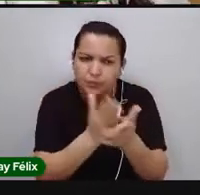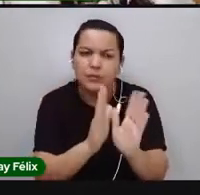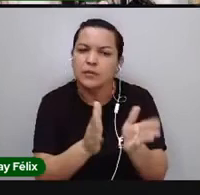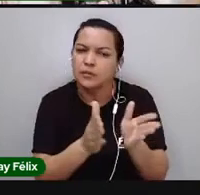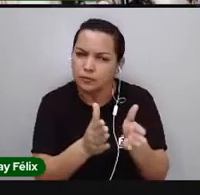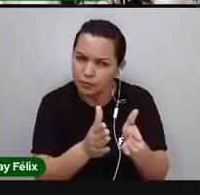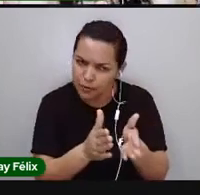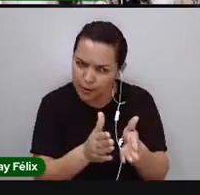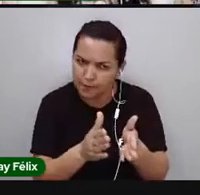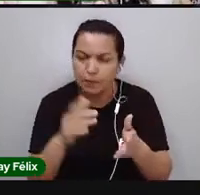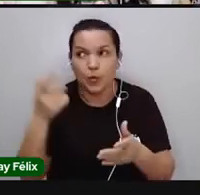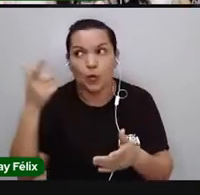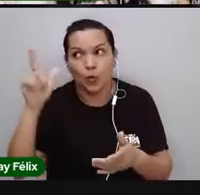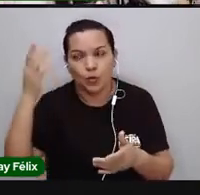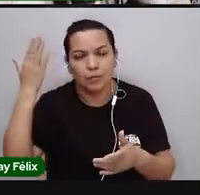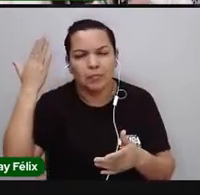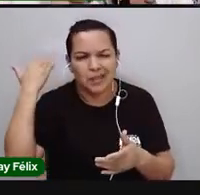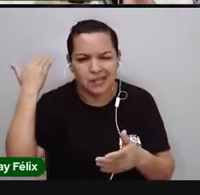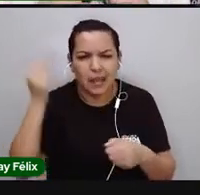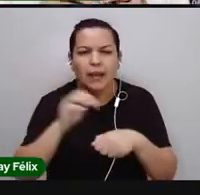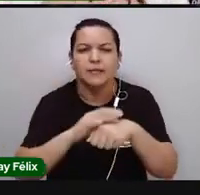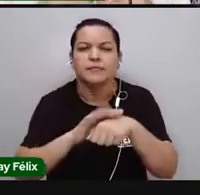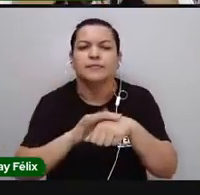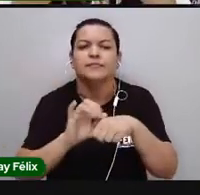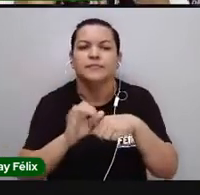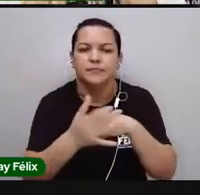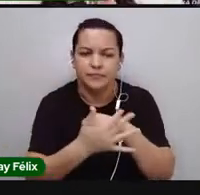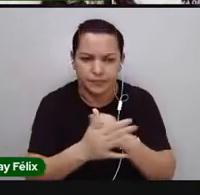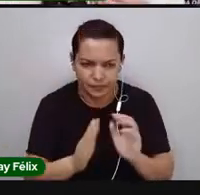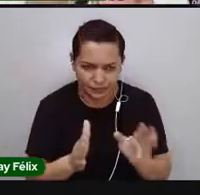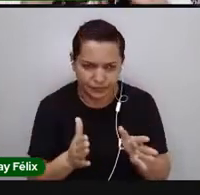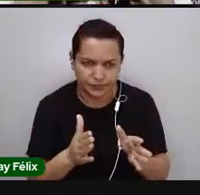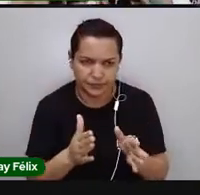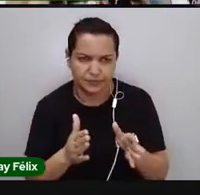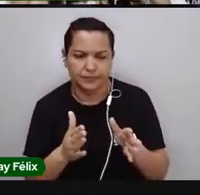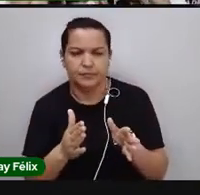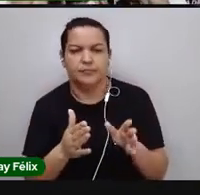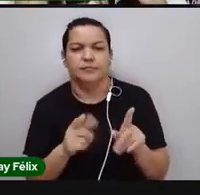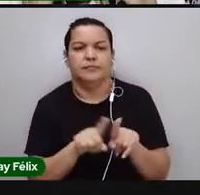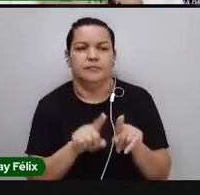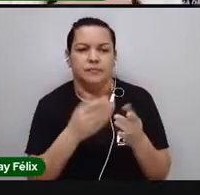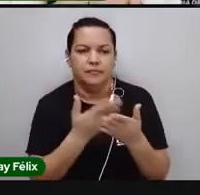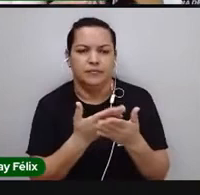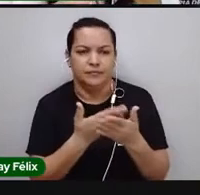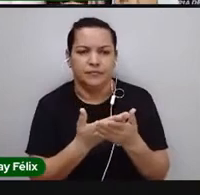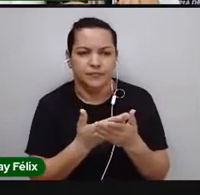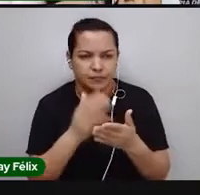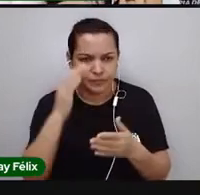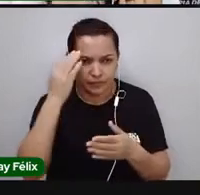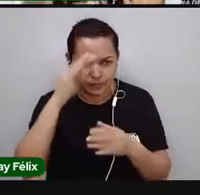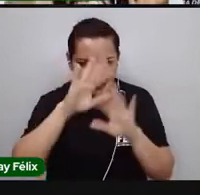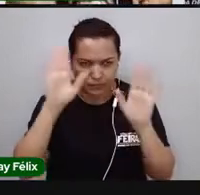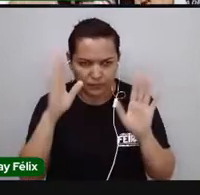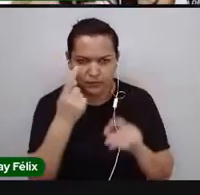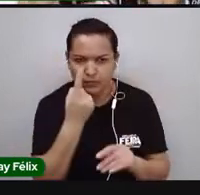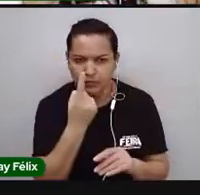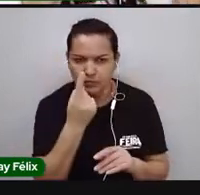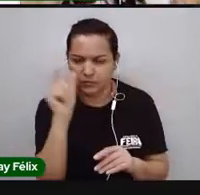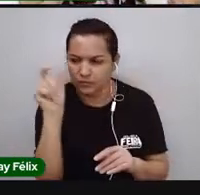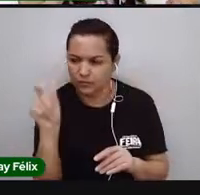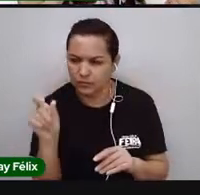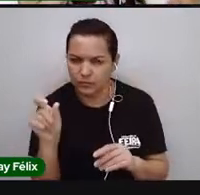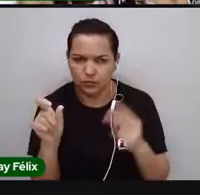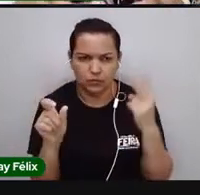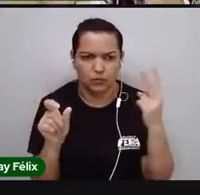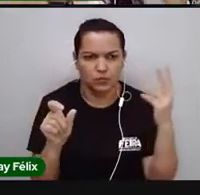de outros coronavírus. A gente também tem que entender que não é um cientista, dois,